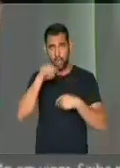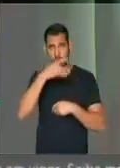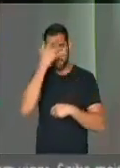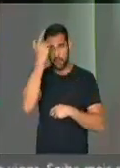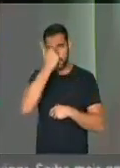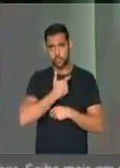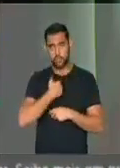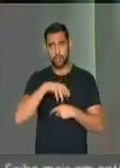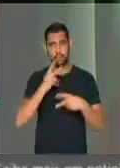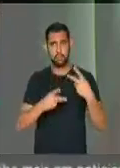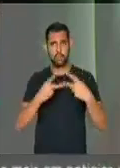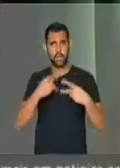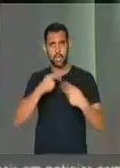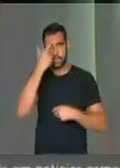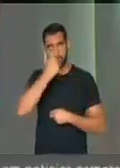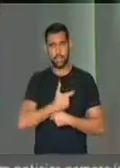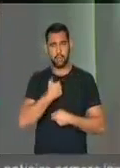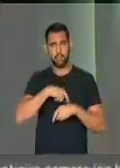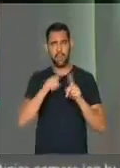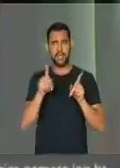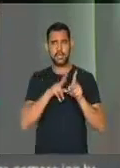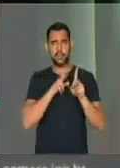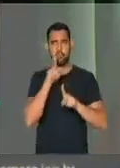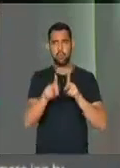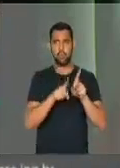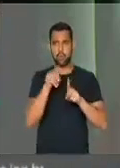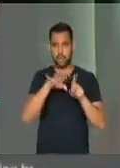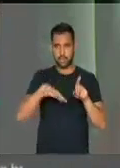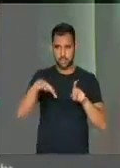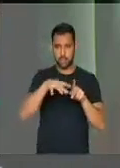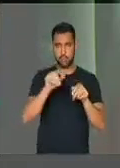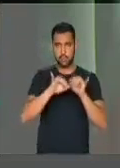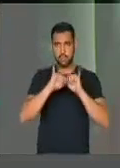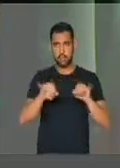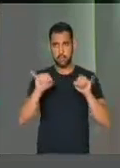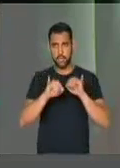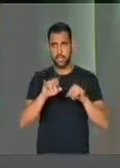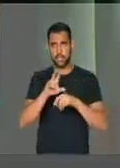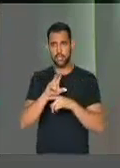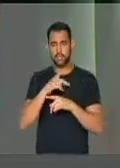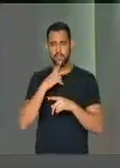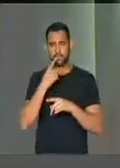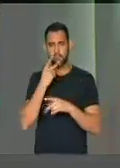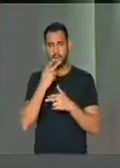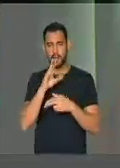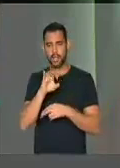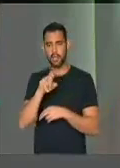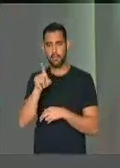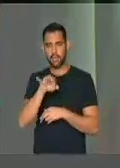político. Mas a população, nessa campanha de criminalização,